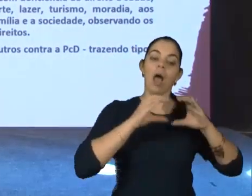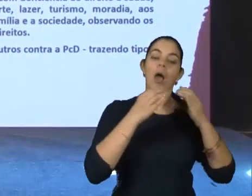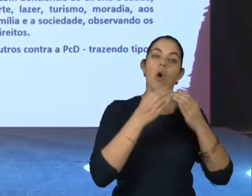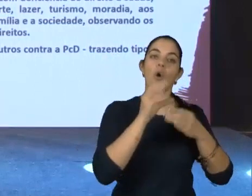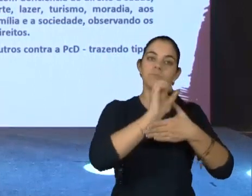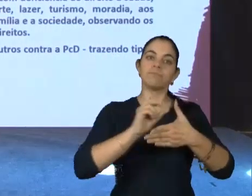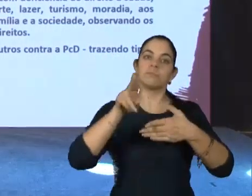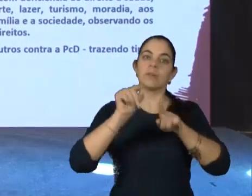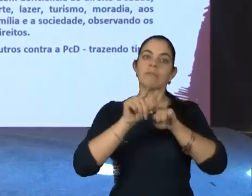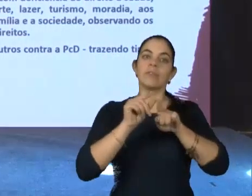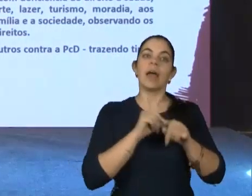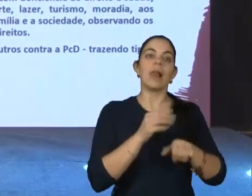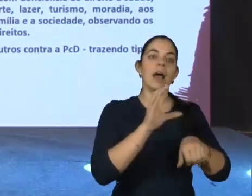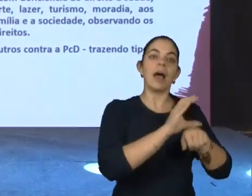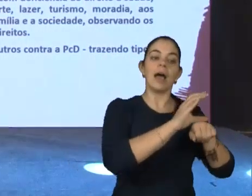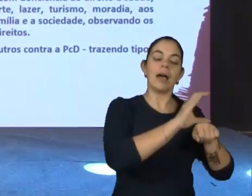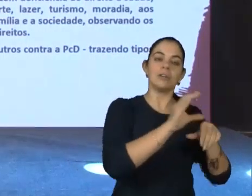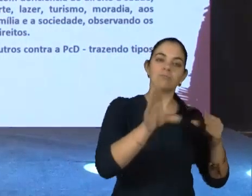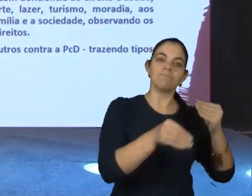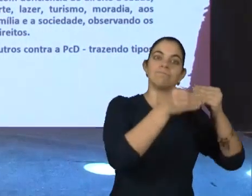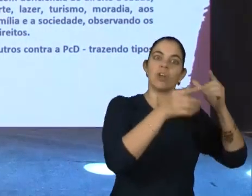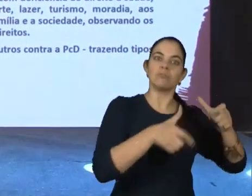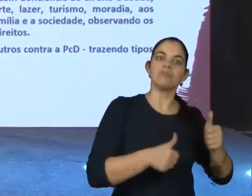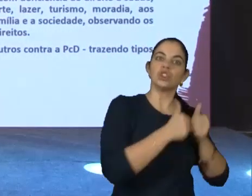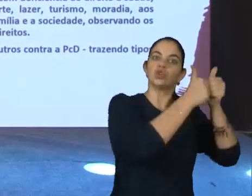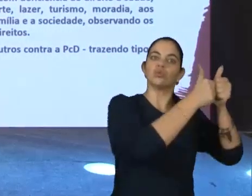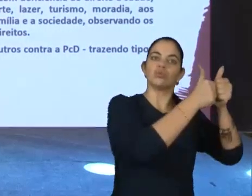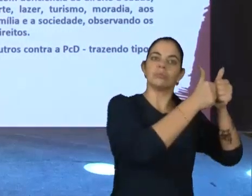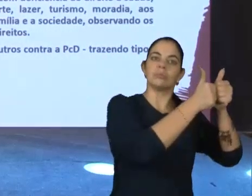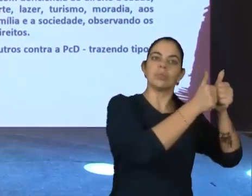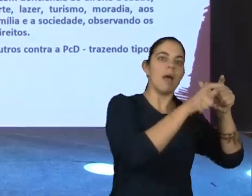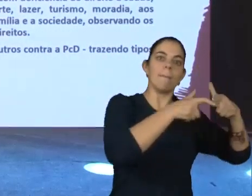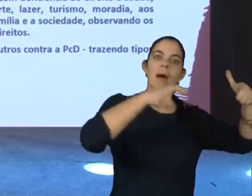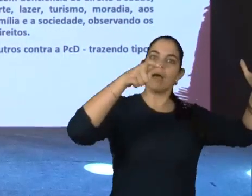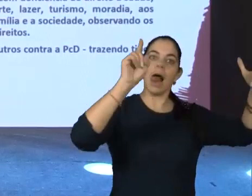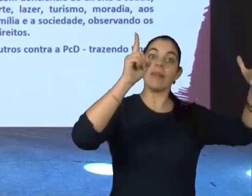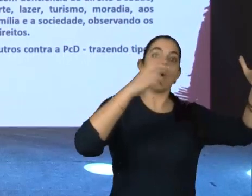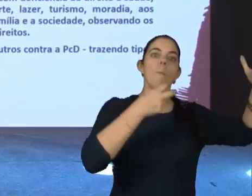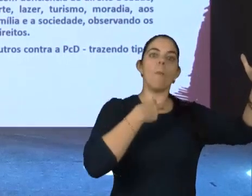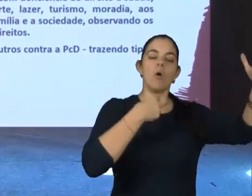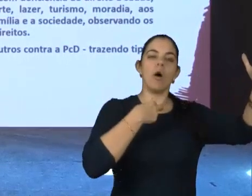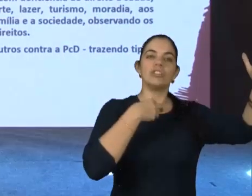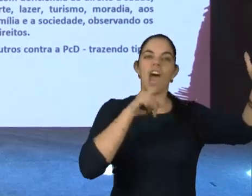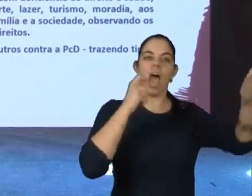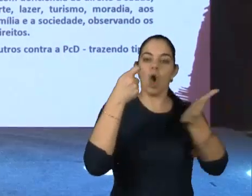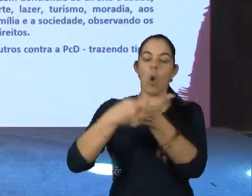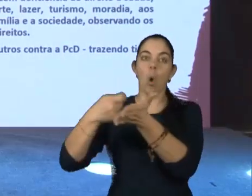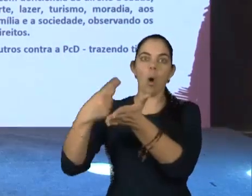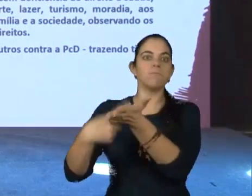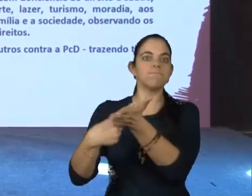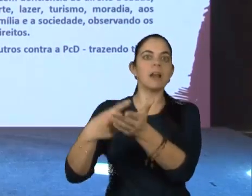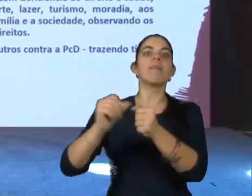ela também é equiparada à nossa lei maior. Ela não pode ser descumprida absolutamente e